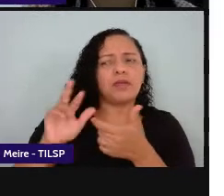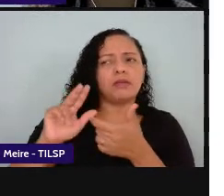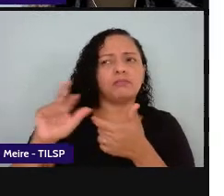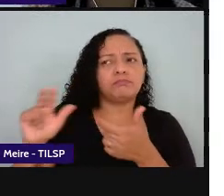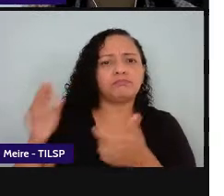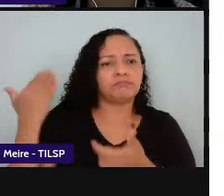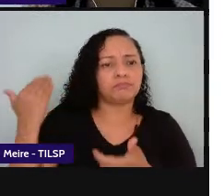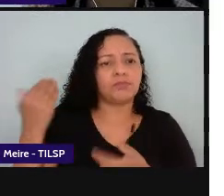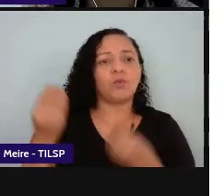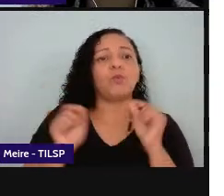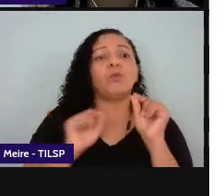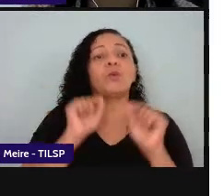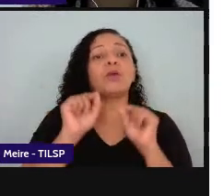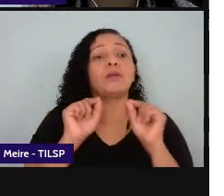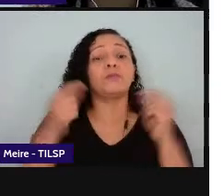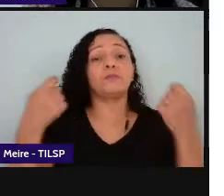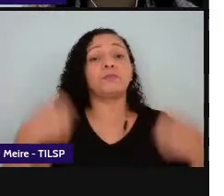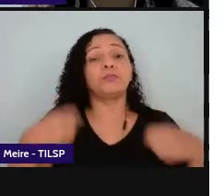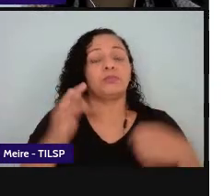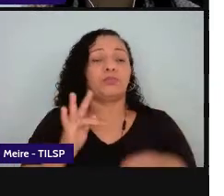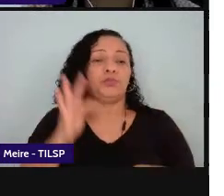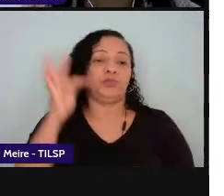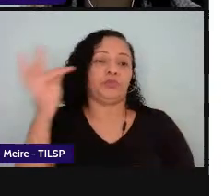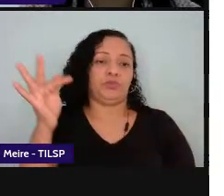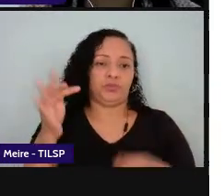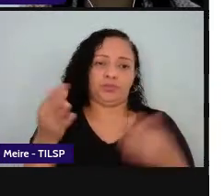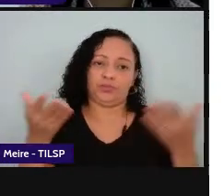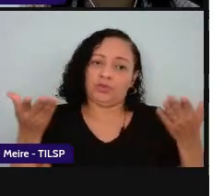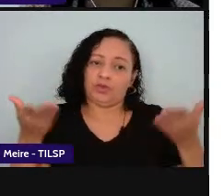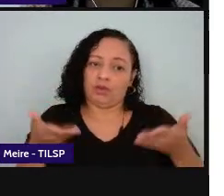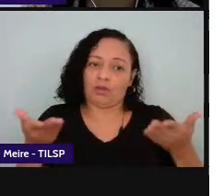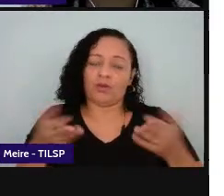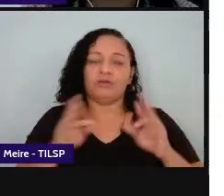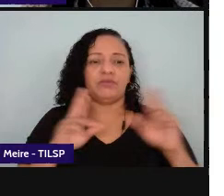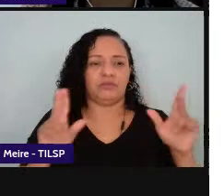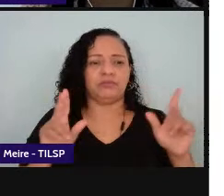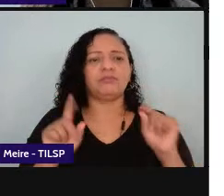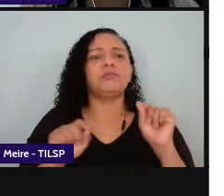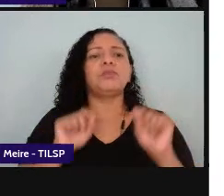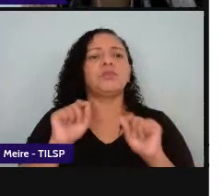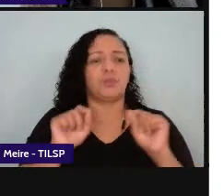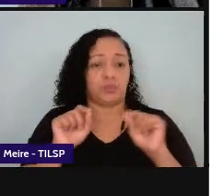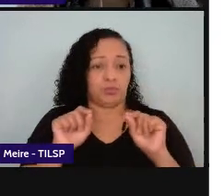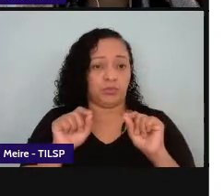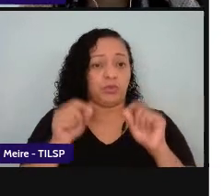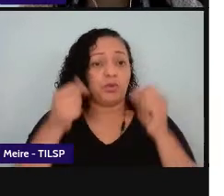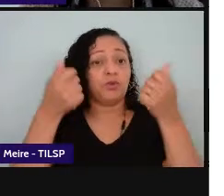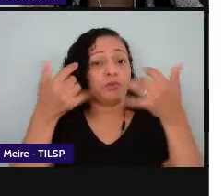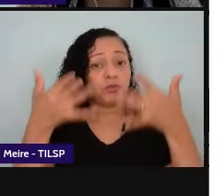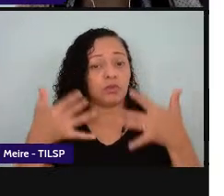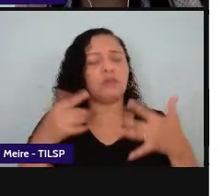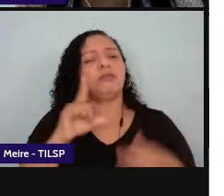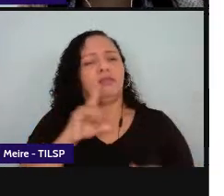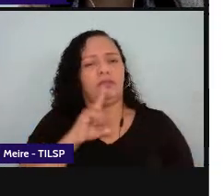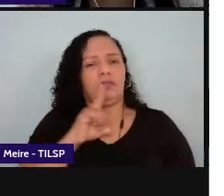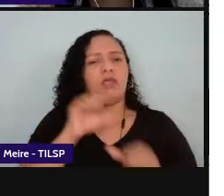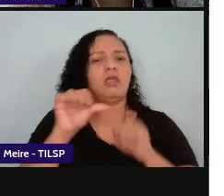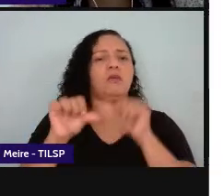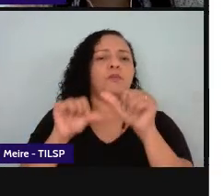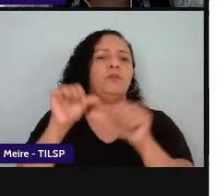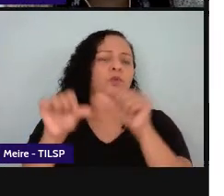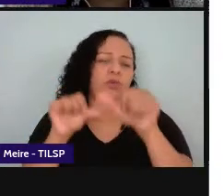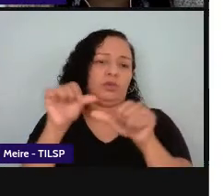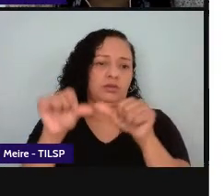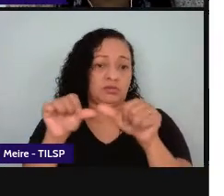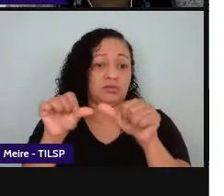no futuro além do que estamos agora lhes dando então o vem propondo é que há uma mudança se eu estou